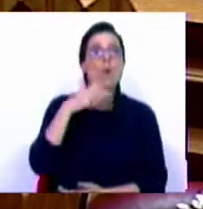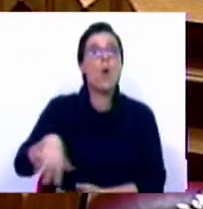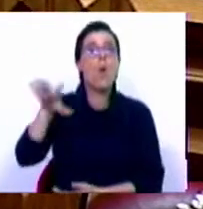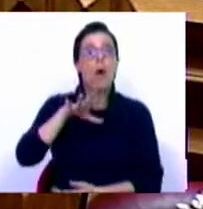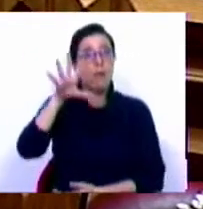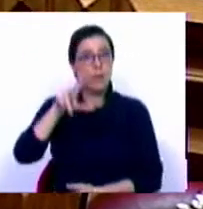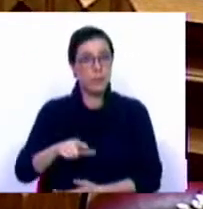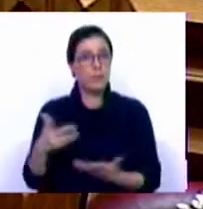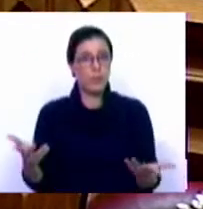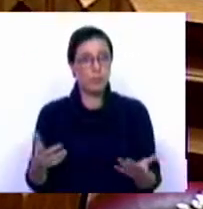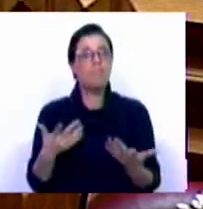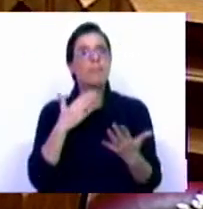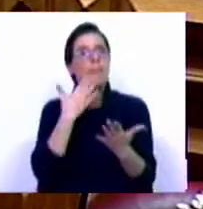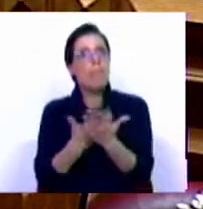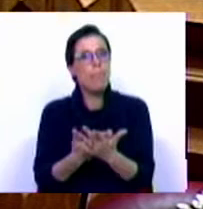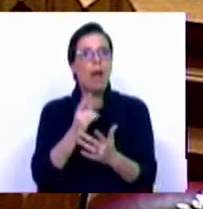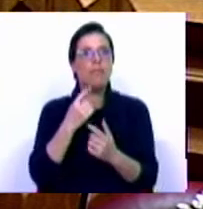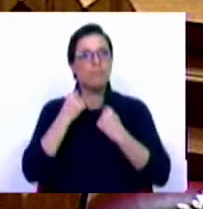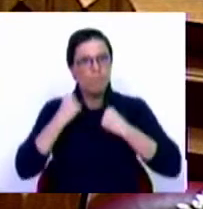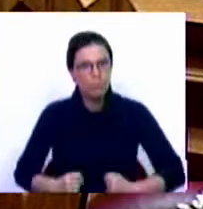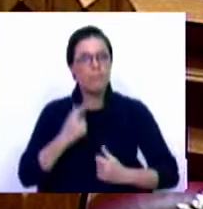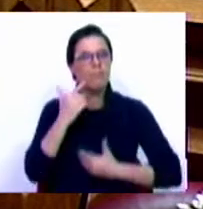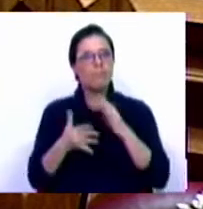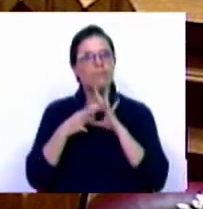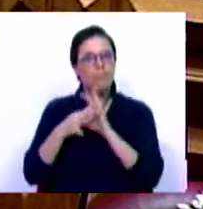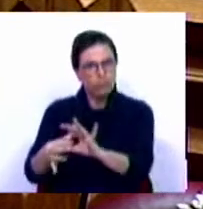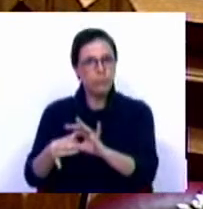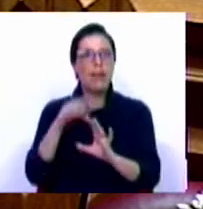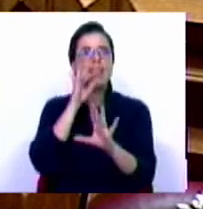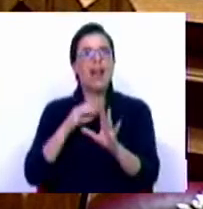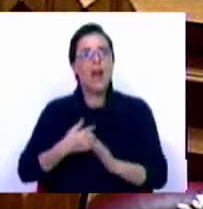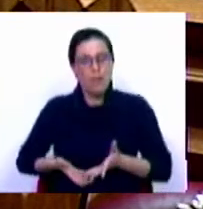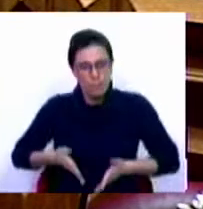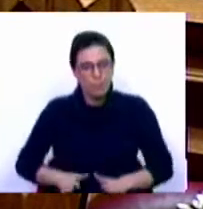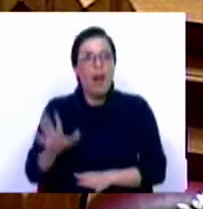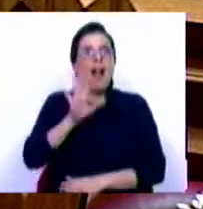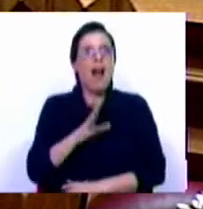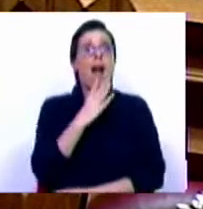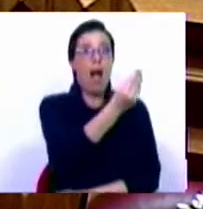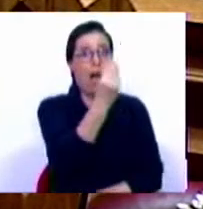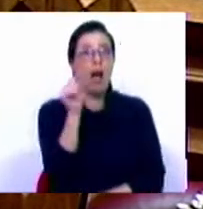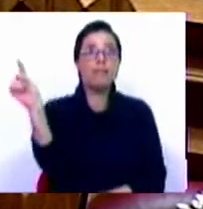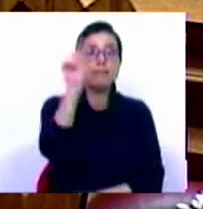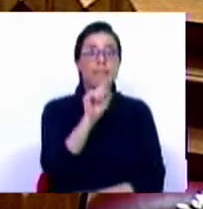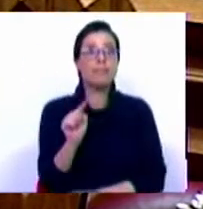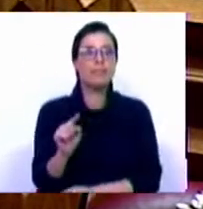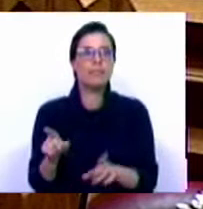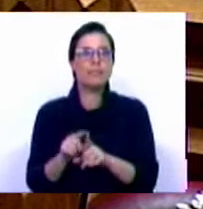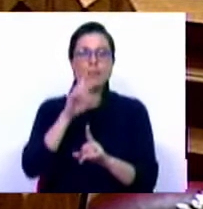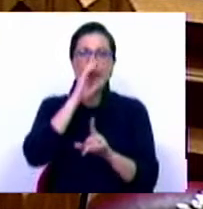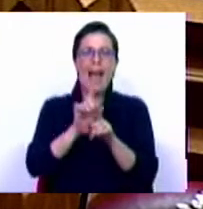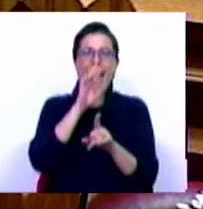na área metropolitana, aprofundando as suas raízes e ligação com o seu território de origem, sendo por muitos considerada como a